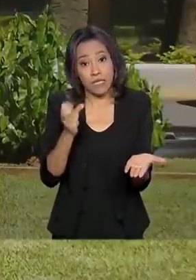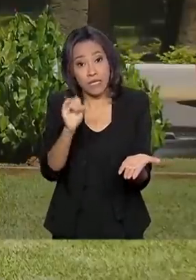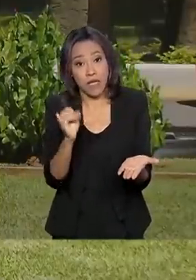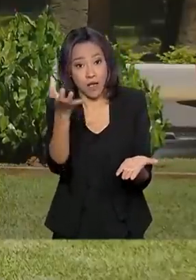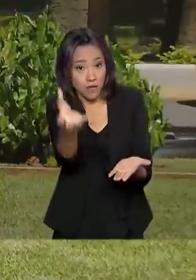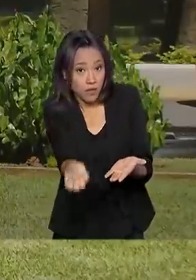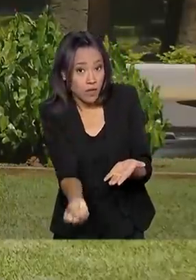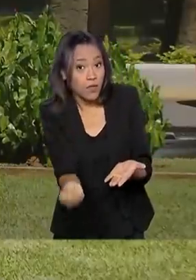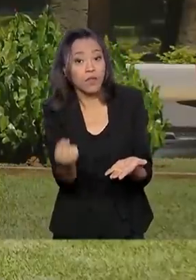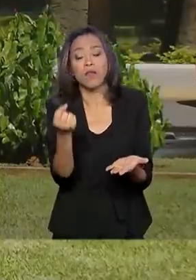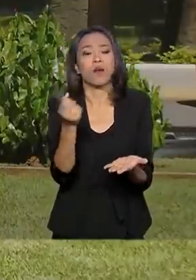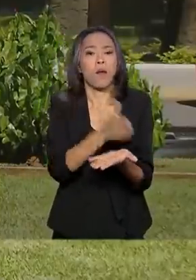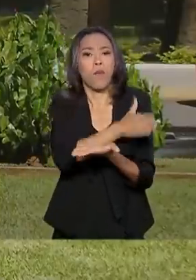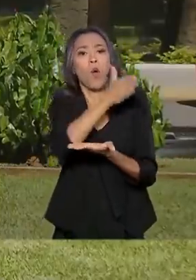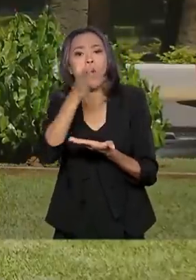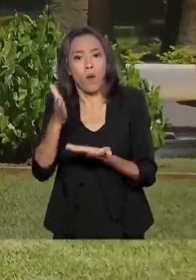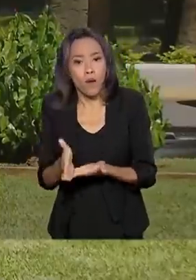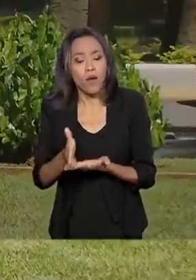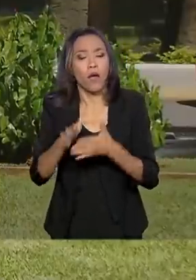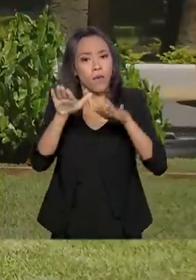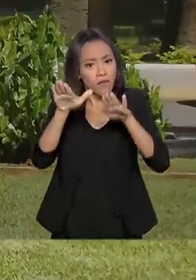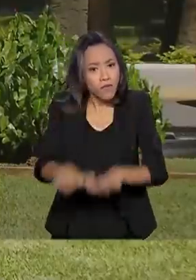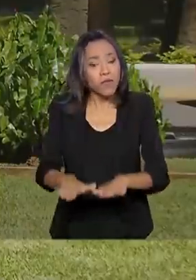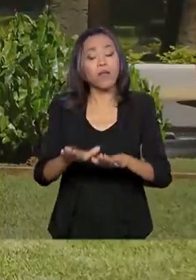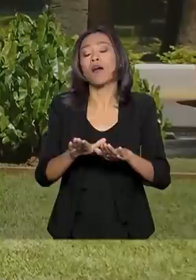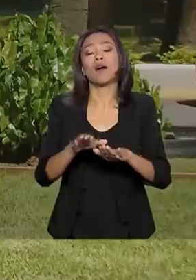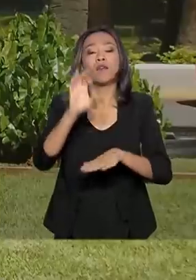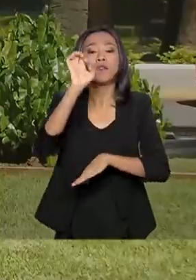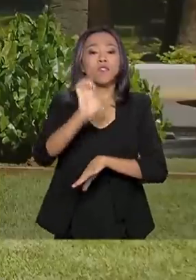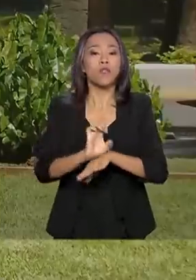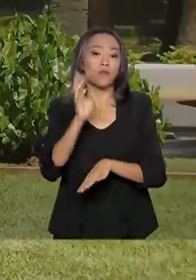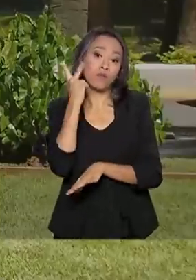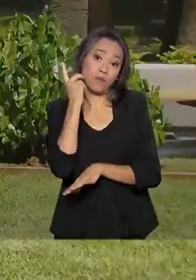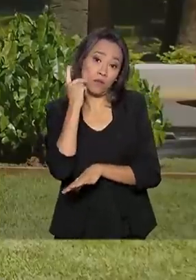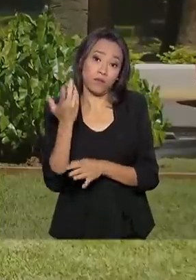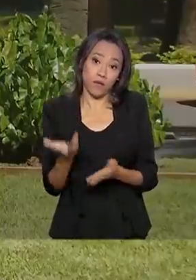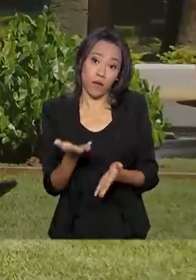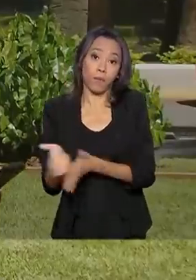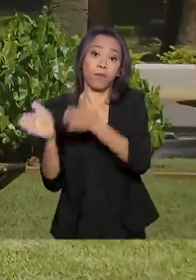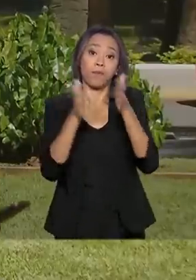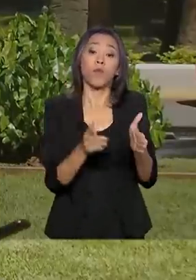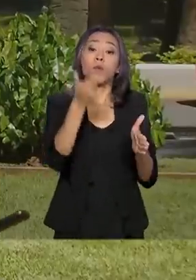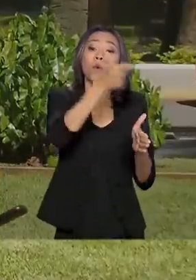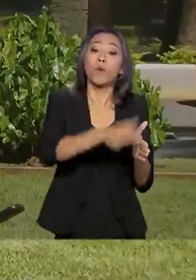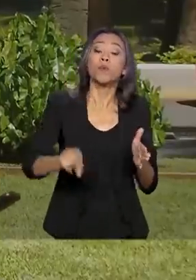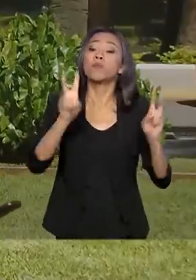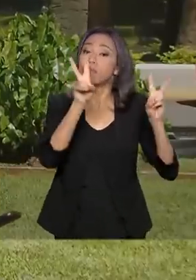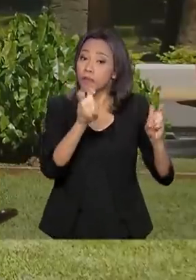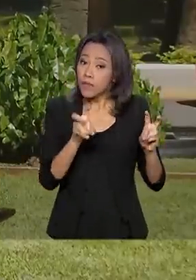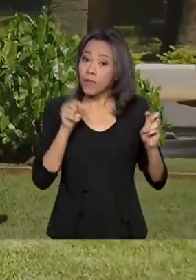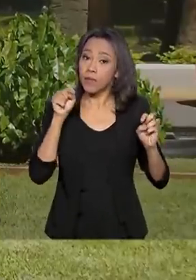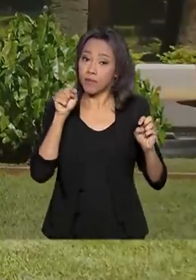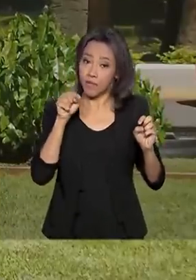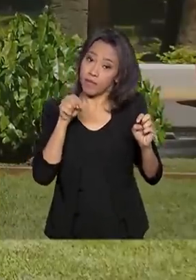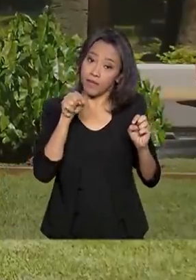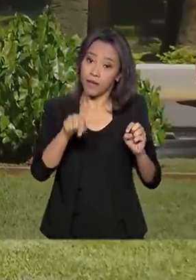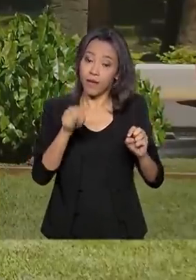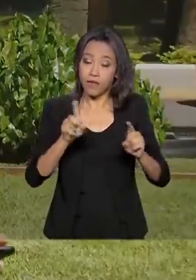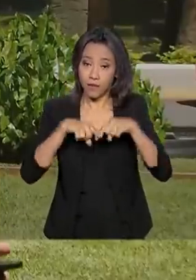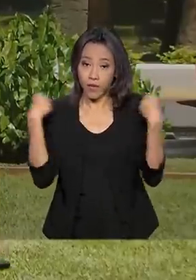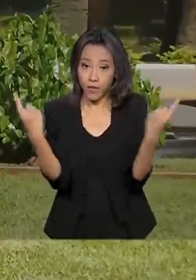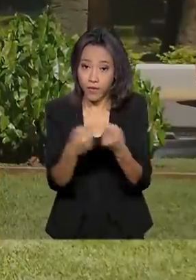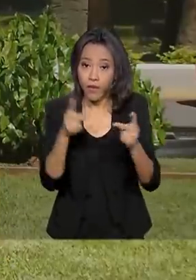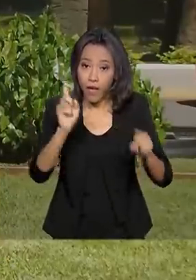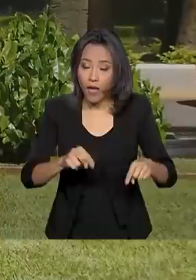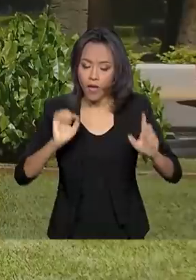aceitar ou não a prorrogação das forças militares lá no Ceará. Outro assunto que deve entrar na pauta dessa reunião aqui no Ministério da Defesa é a